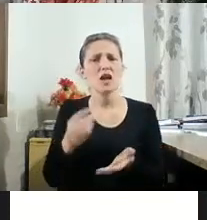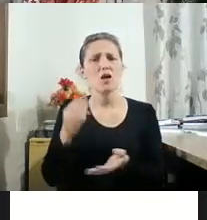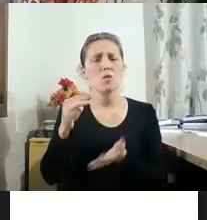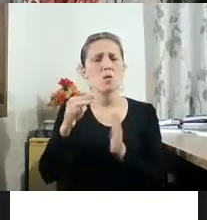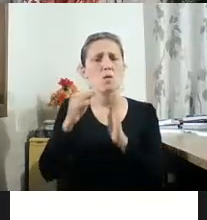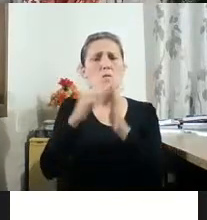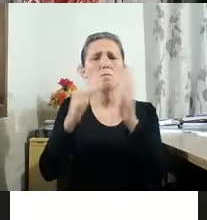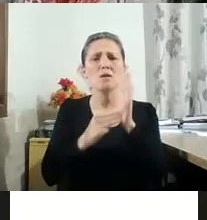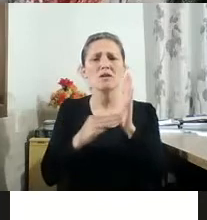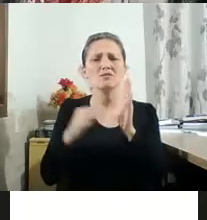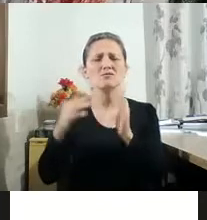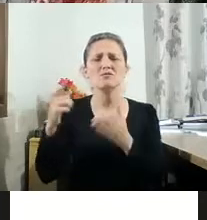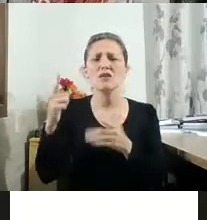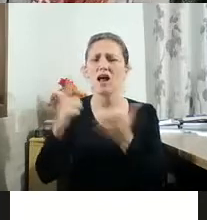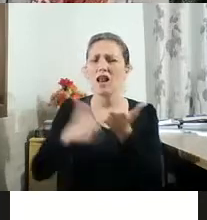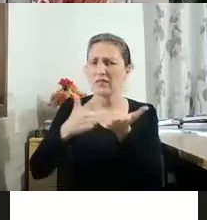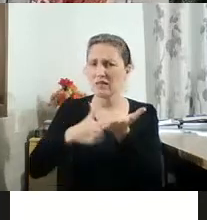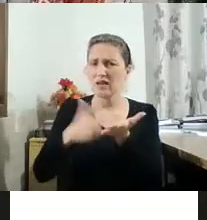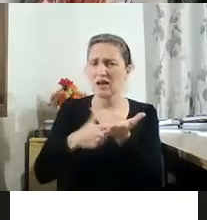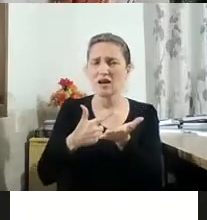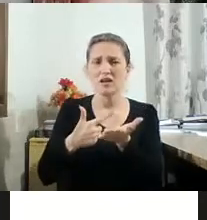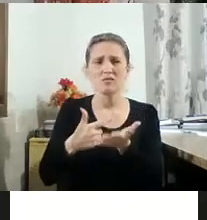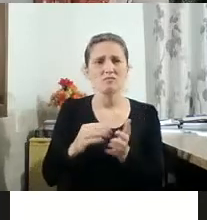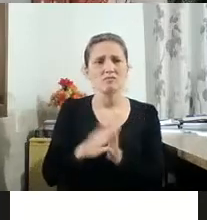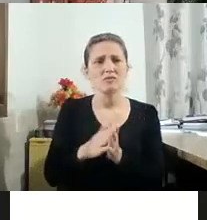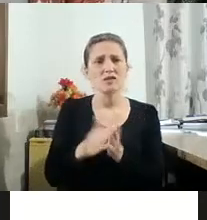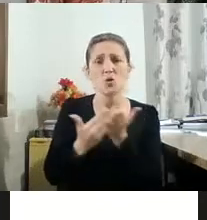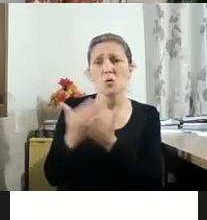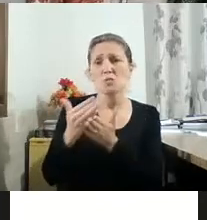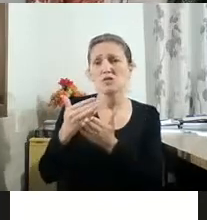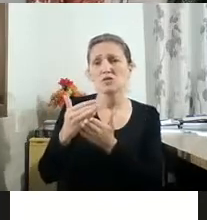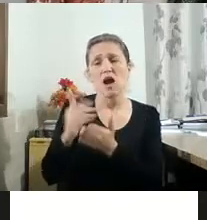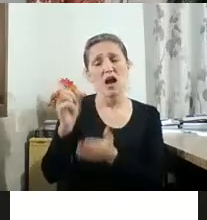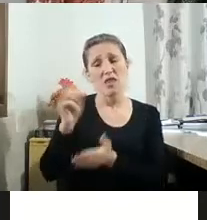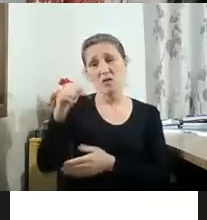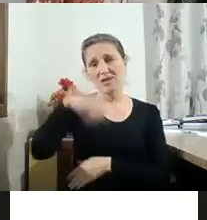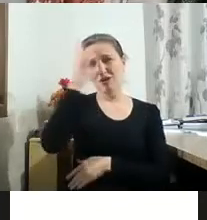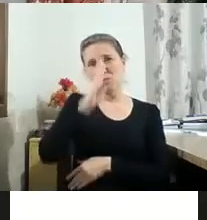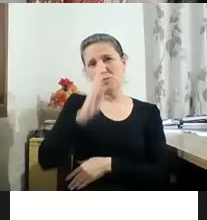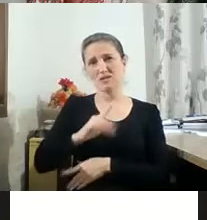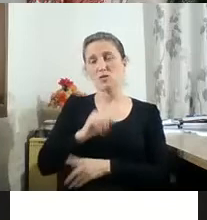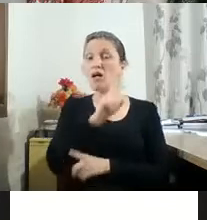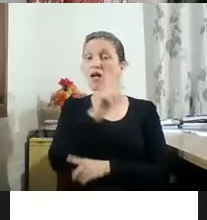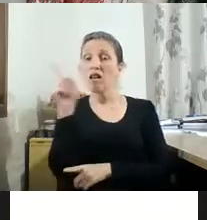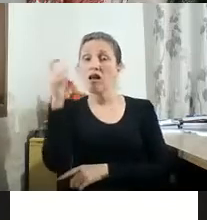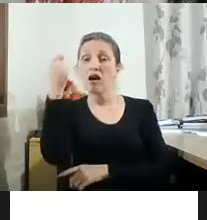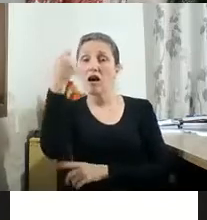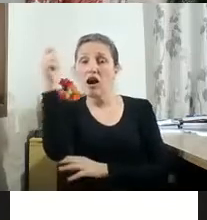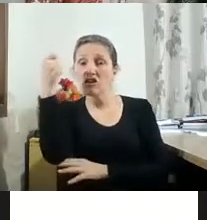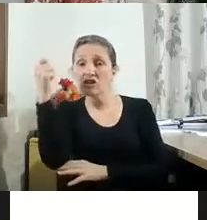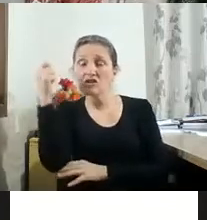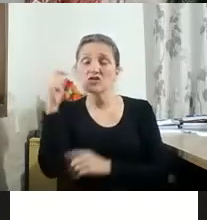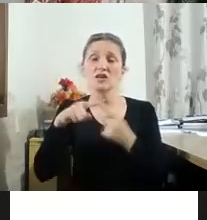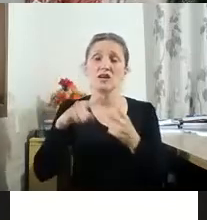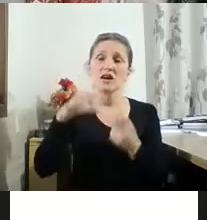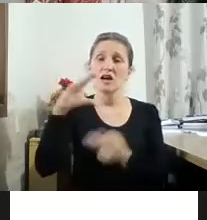teve o seu ápice não no Brasil, mas na Argentina e em outros,